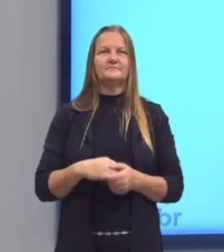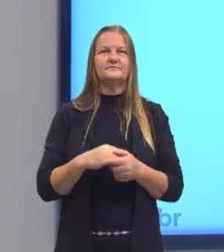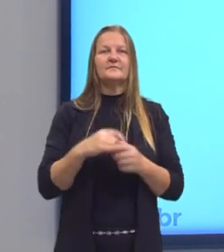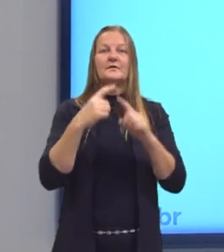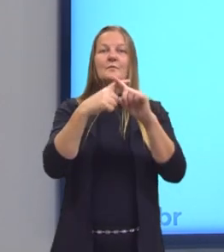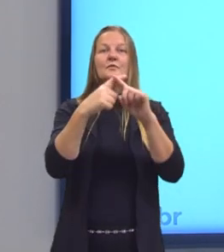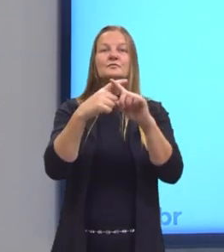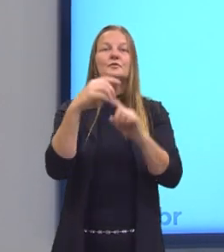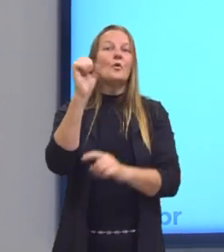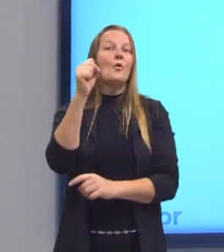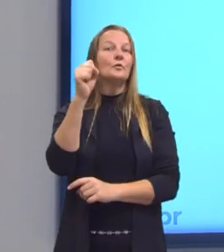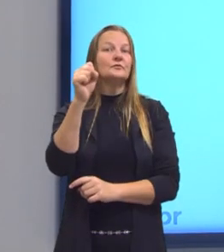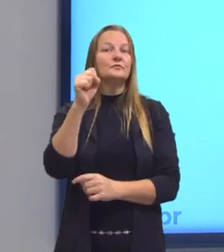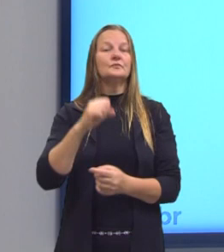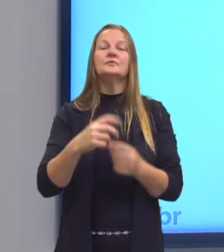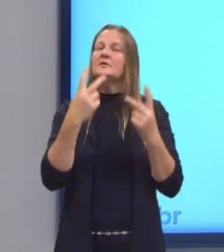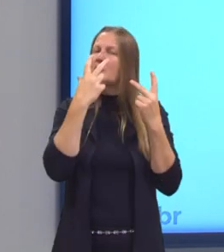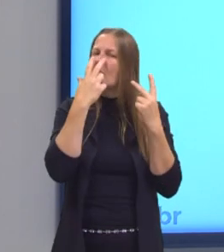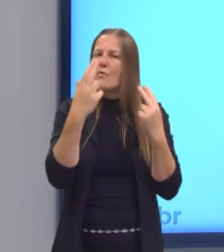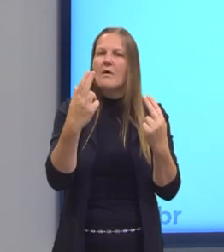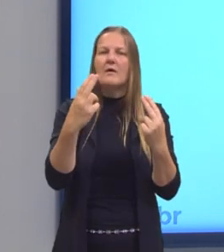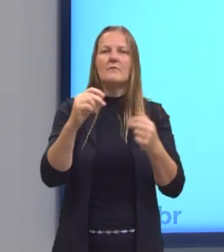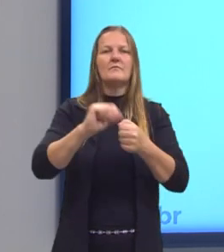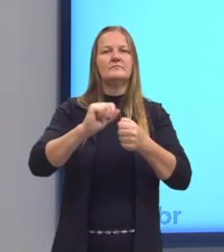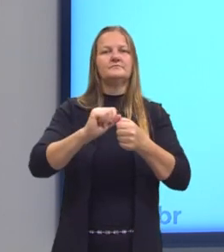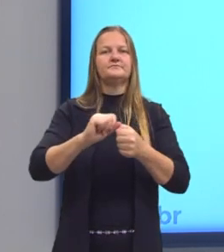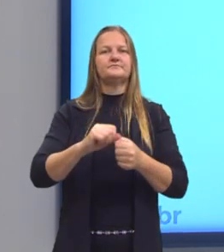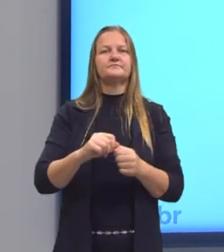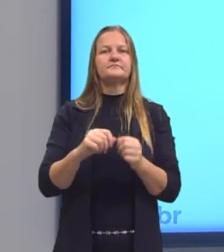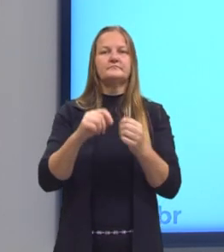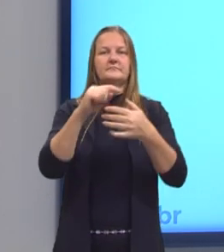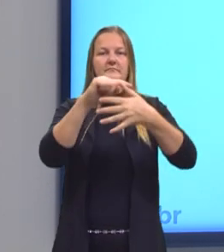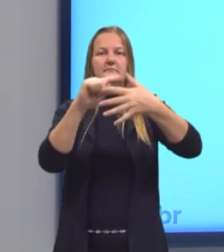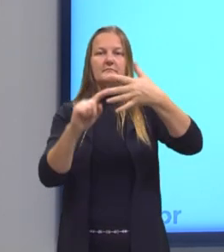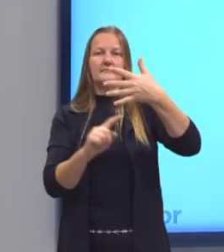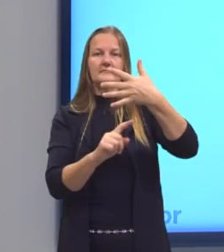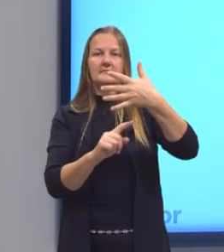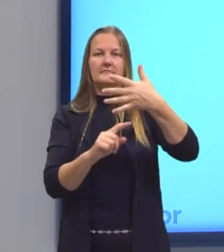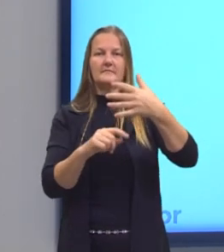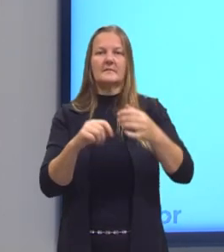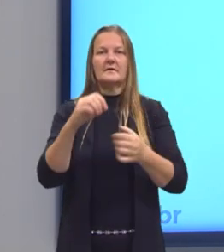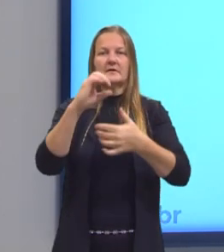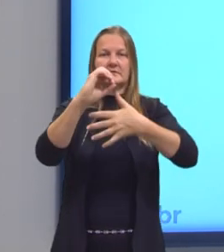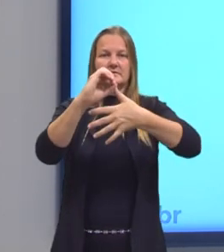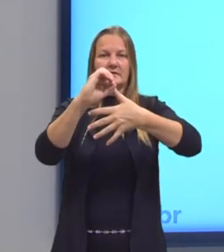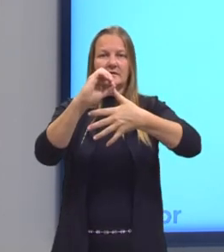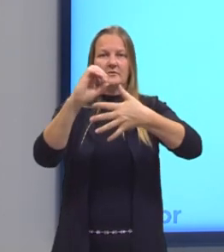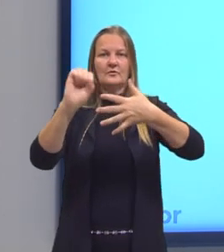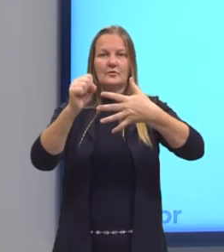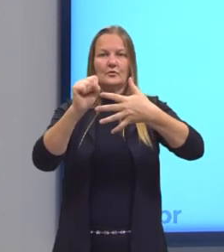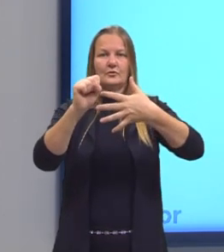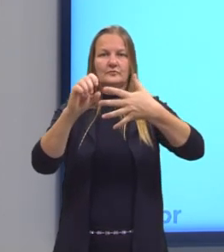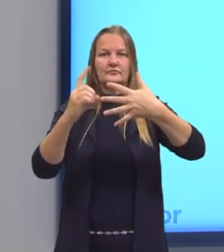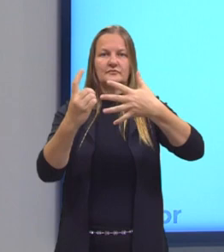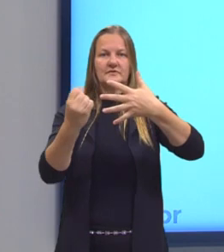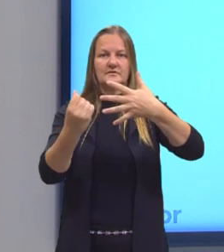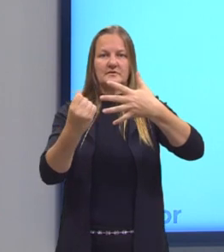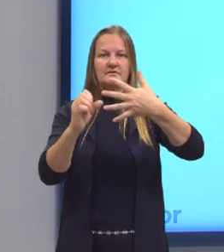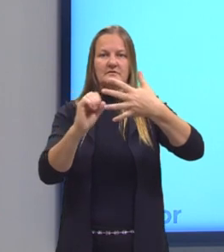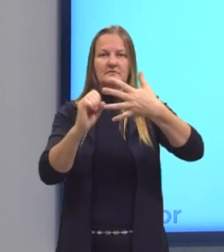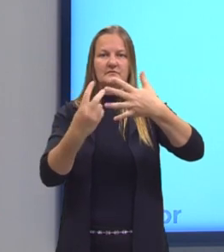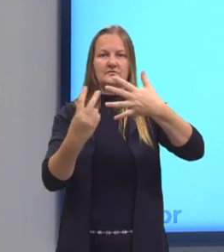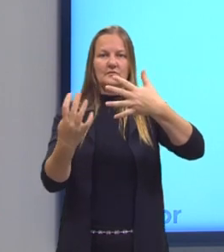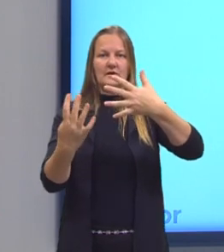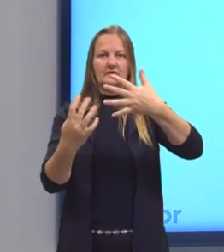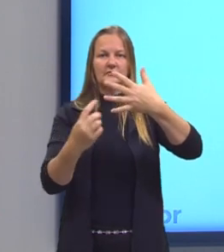múltiplos de oito, fazendo, então, a mesma forma, os cinco primeiros múltiplos é o zero, oito, dezesseis, vinte